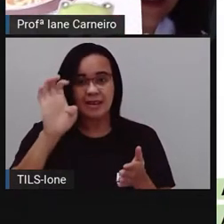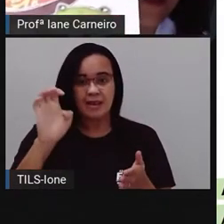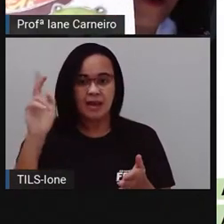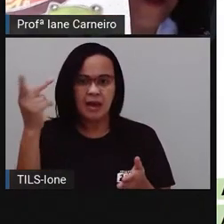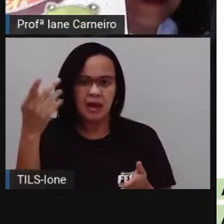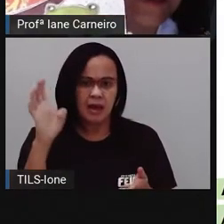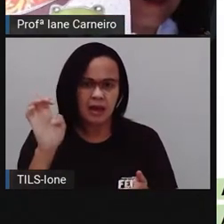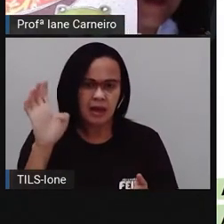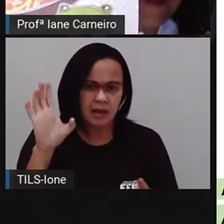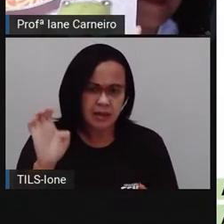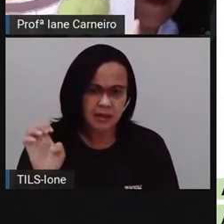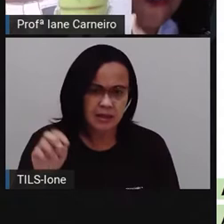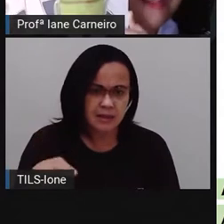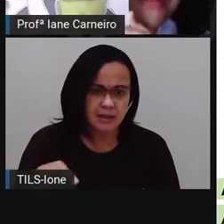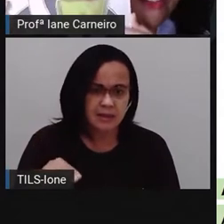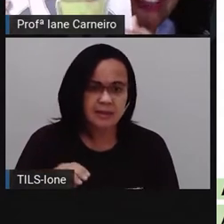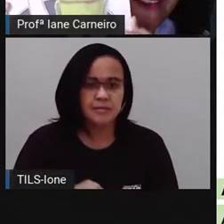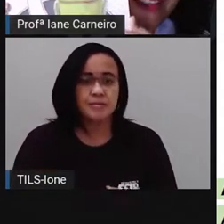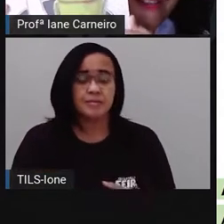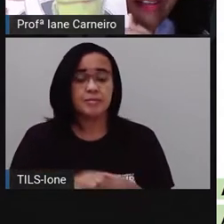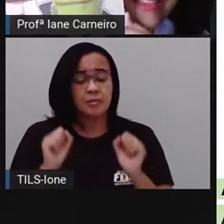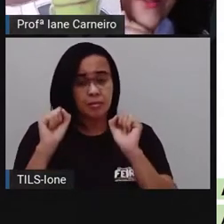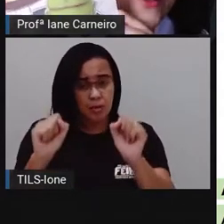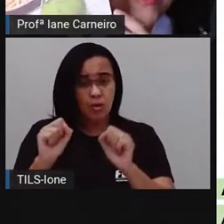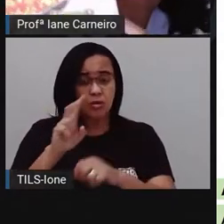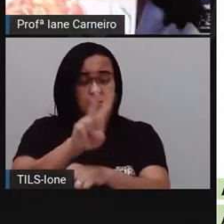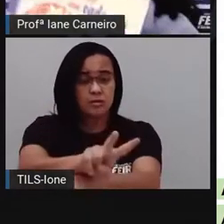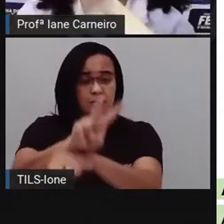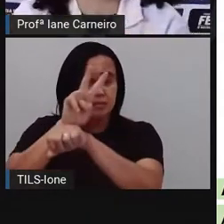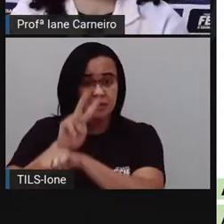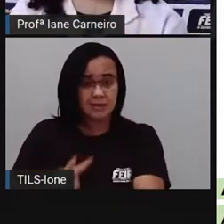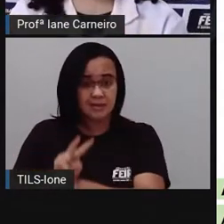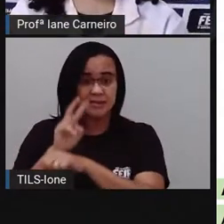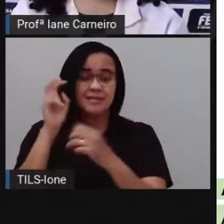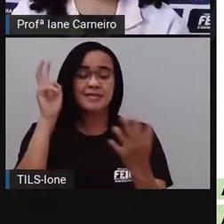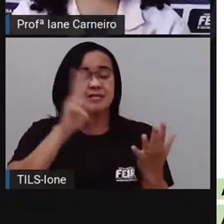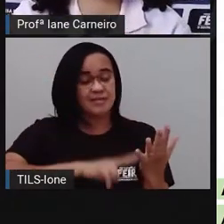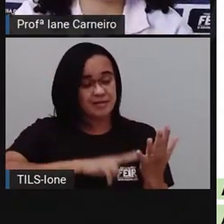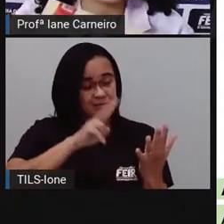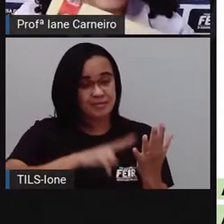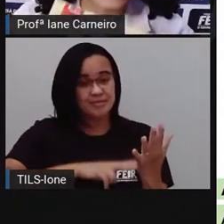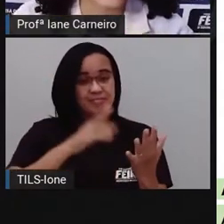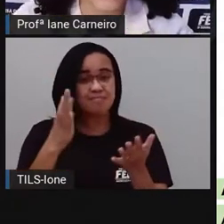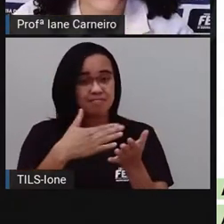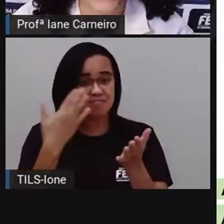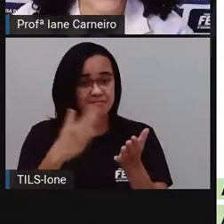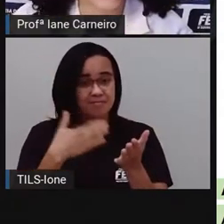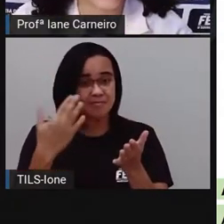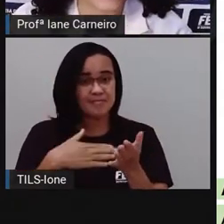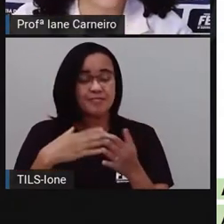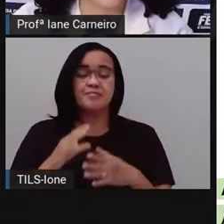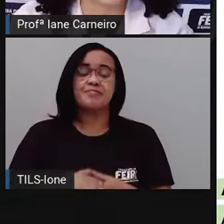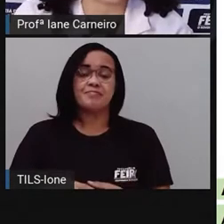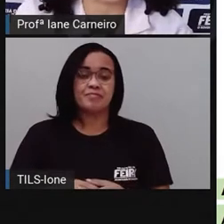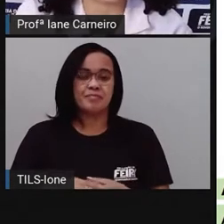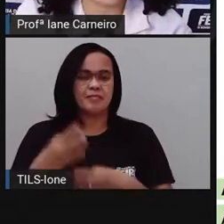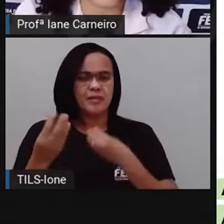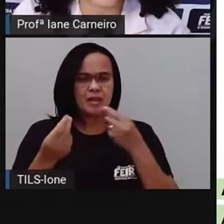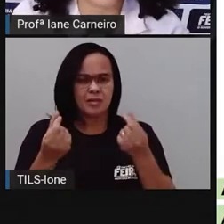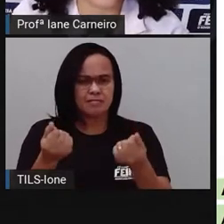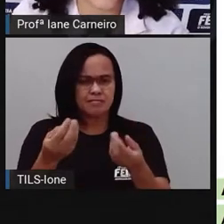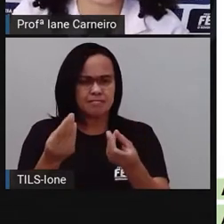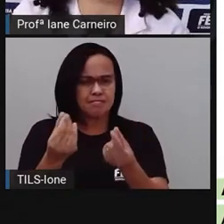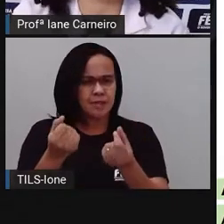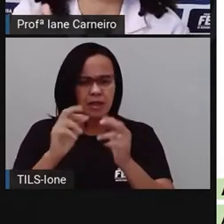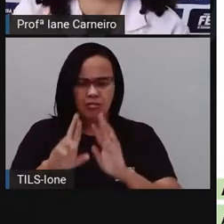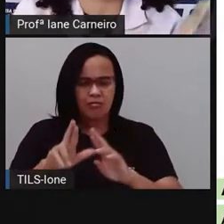ver, mas aí se vocês pedirem emprestado aí na escola, vocês vão conseguir ver. Ele é um livro, assim, bem áspero, né, na capa, tem uma textura,